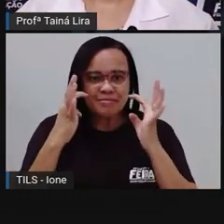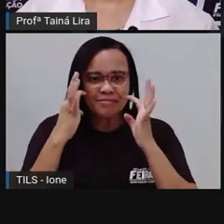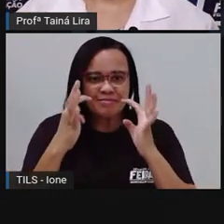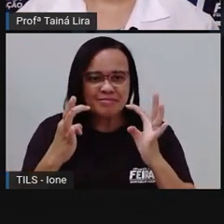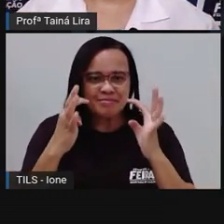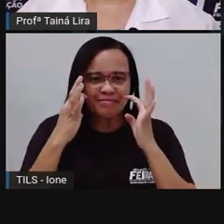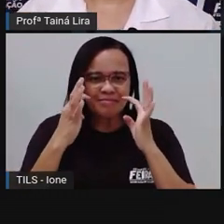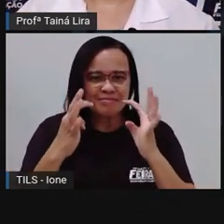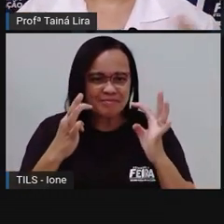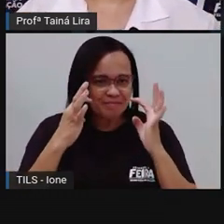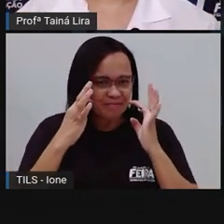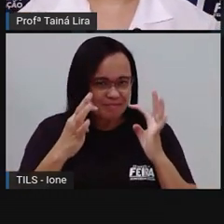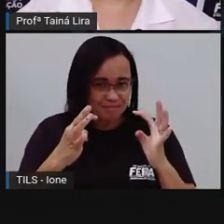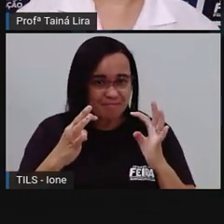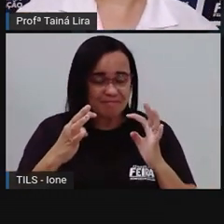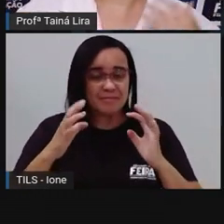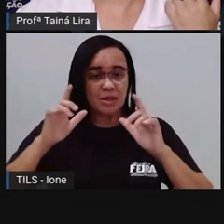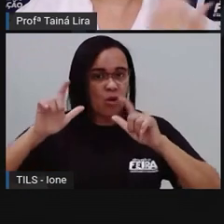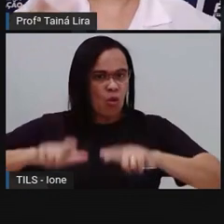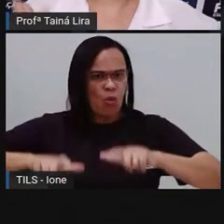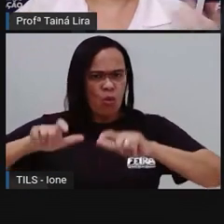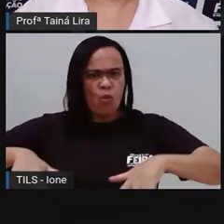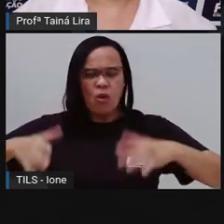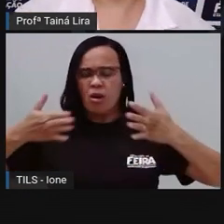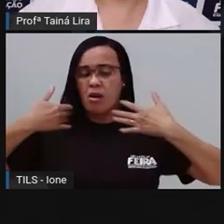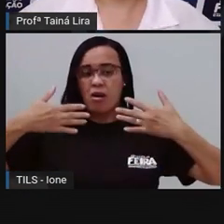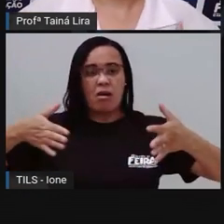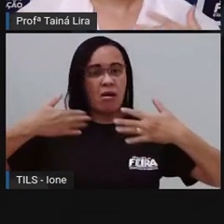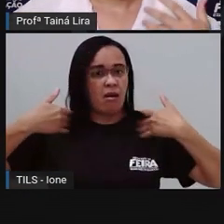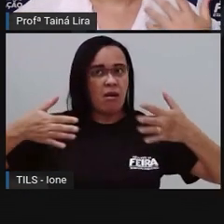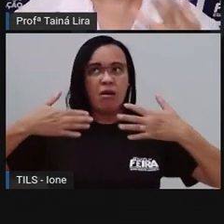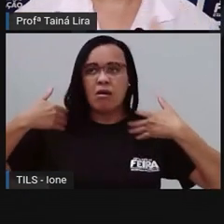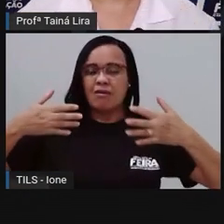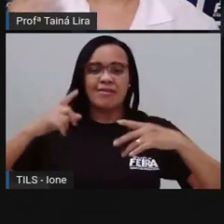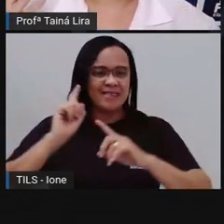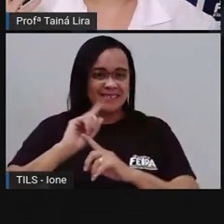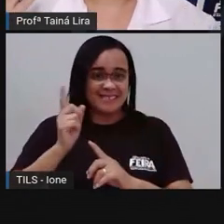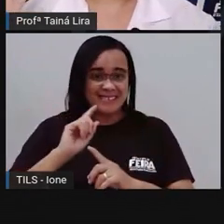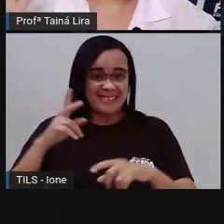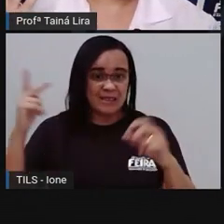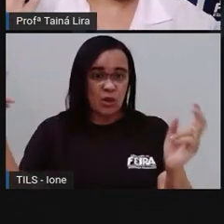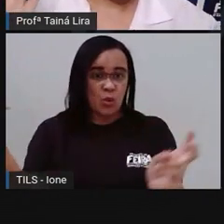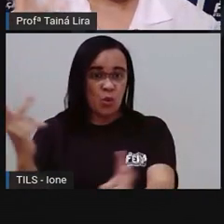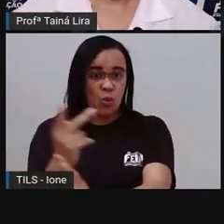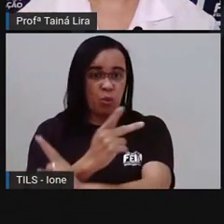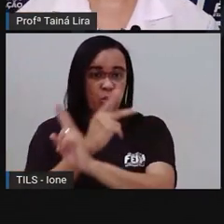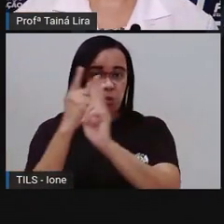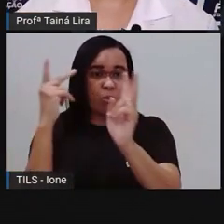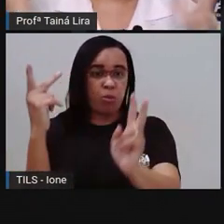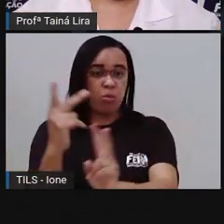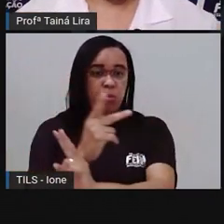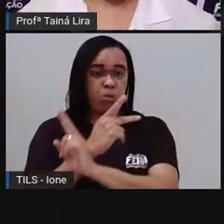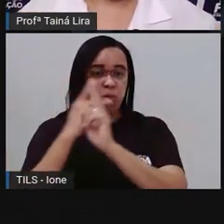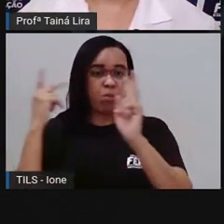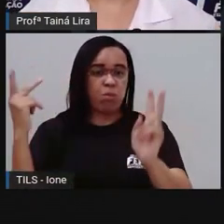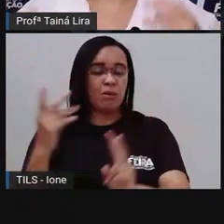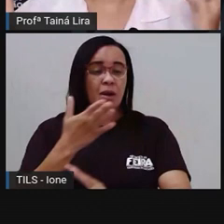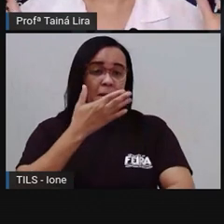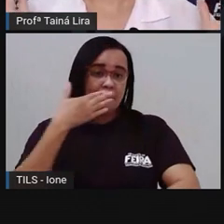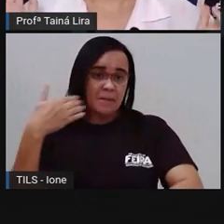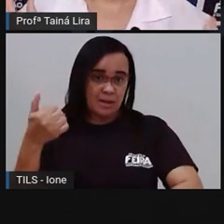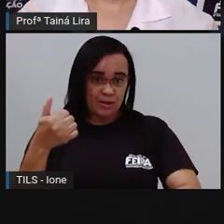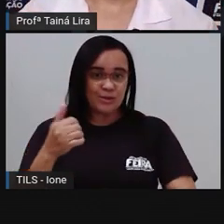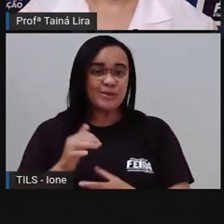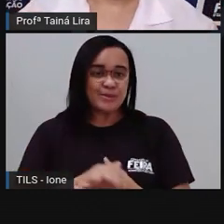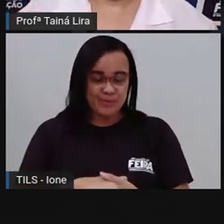que também não faça muito calor, porque a gente sabe que o calor também, né? Às vezes deixa a gente realmente inquieto. Então,